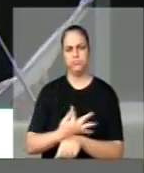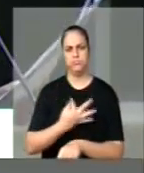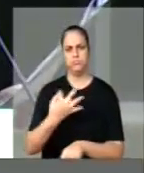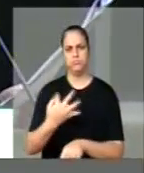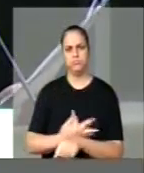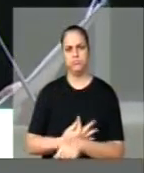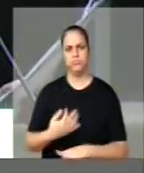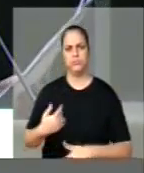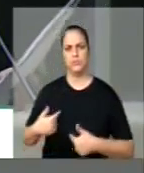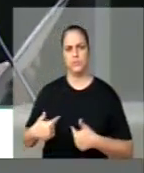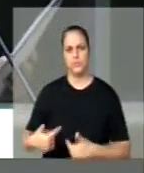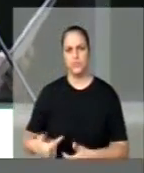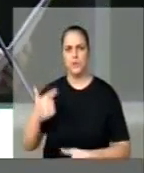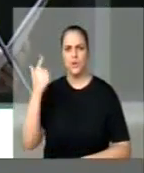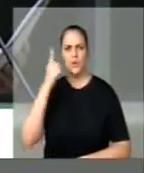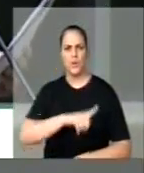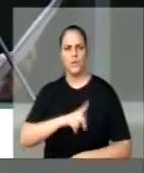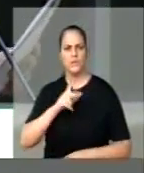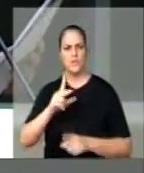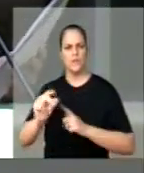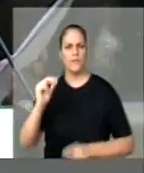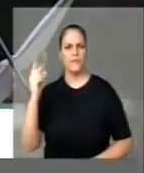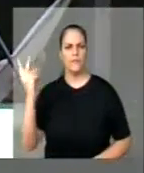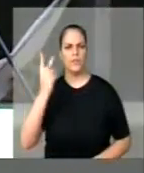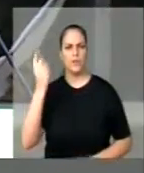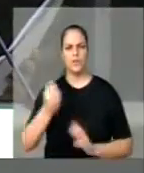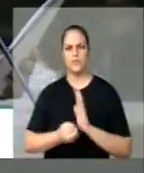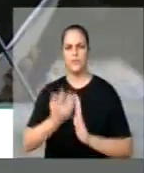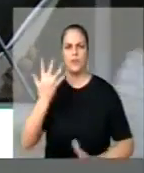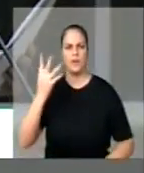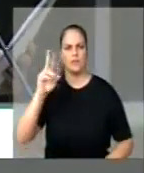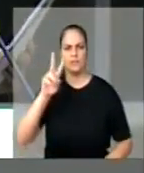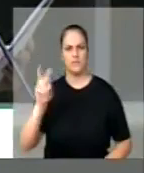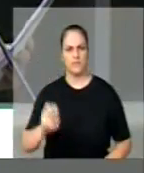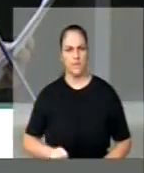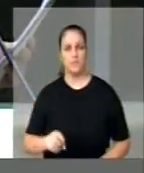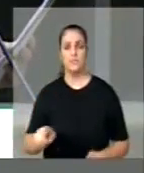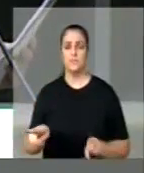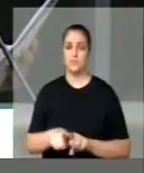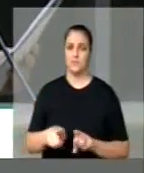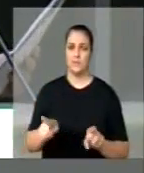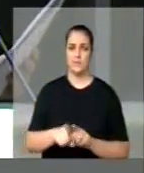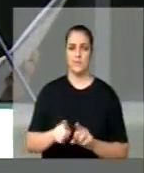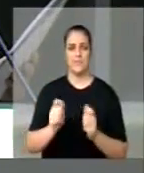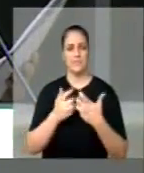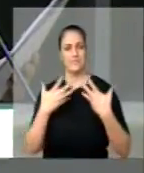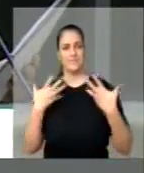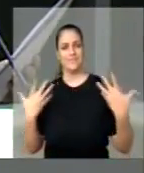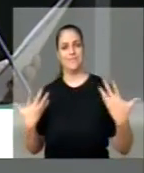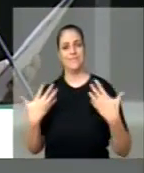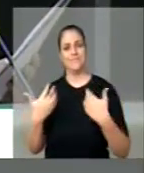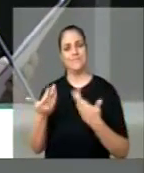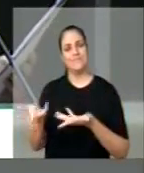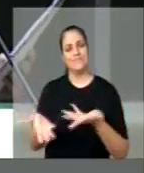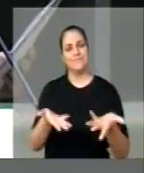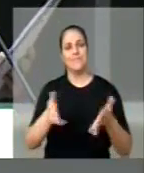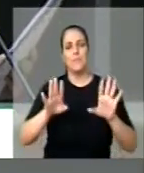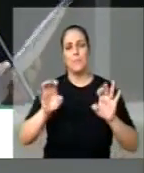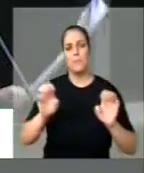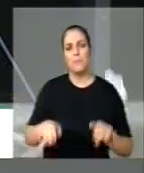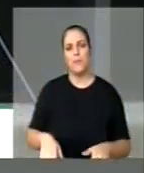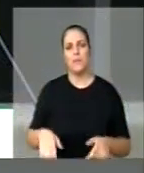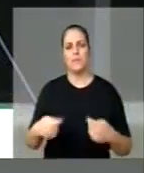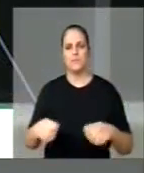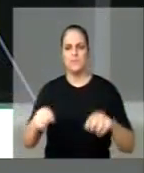vitoriosos tantas vezes e na cordialidade que requer respeito às